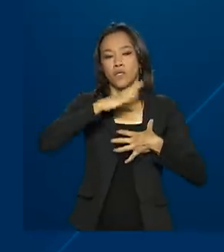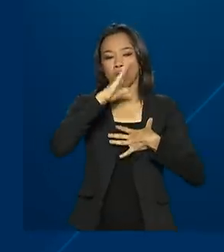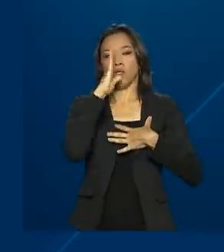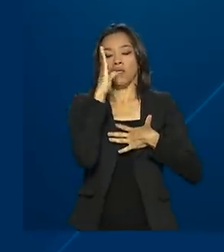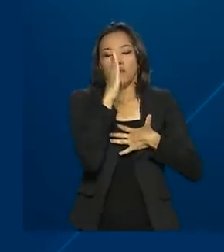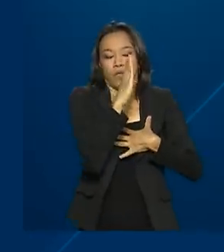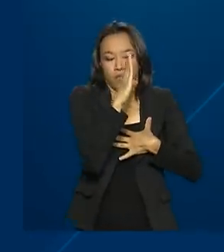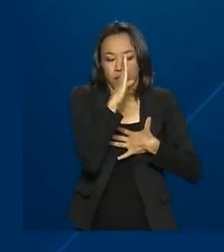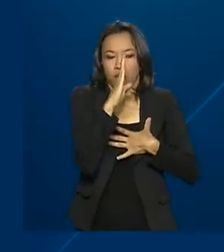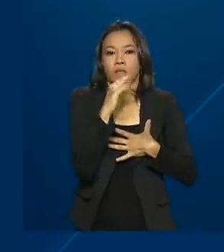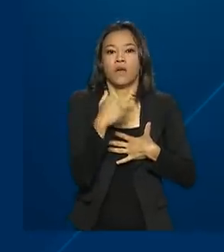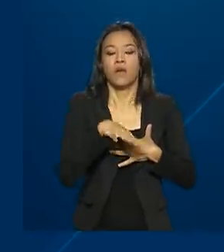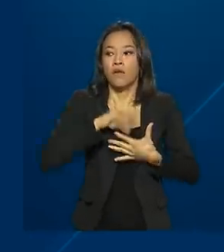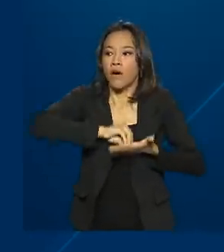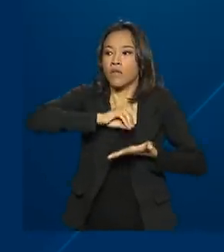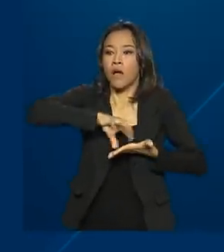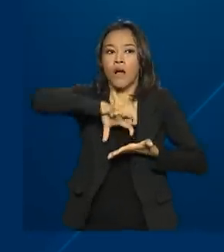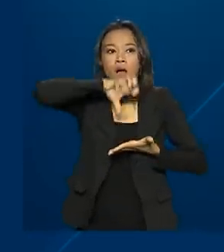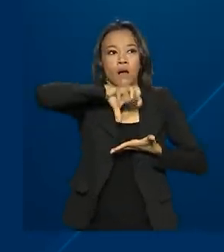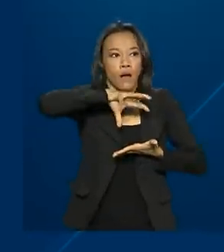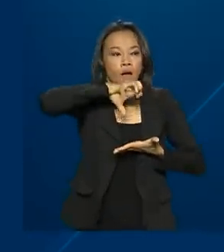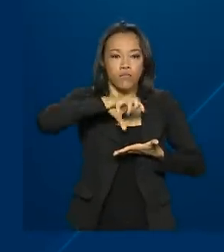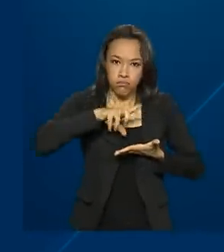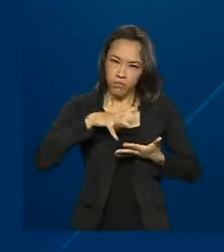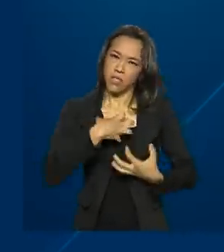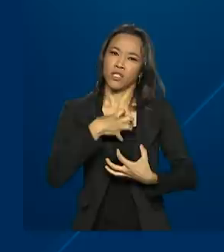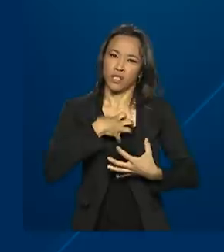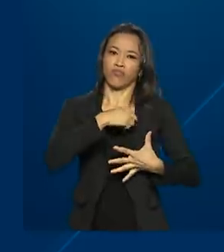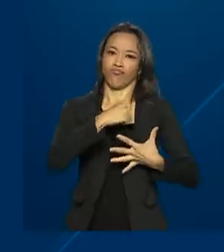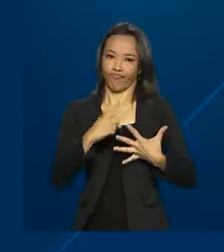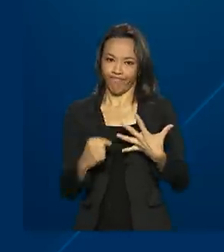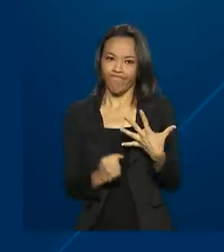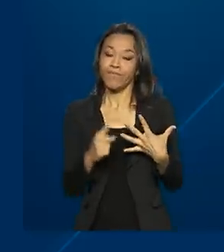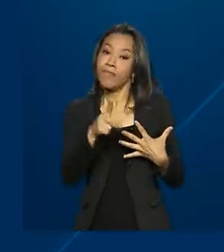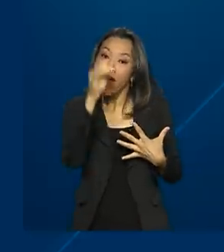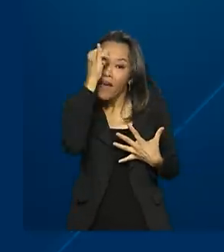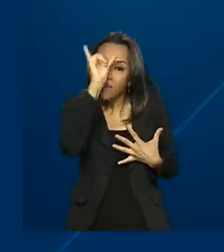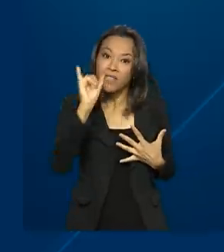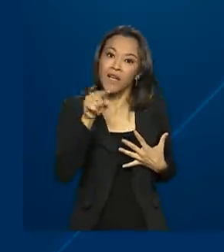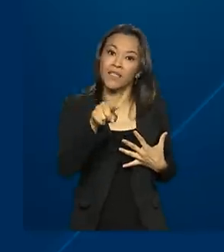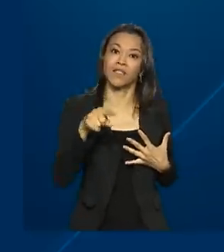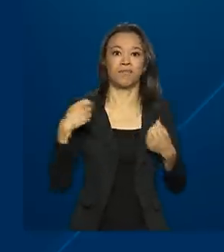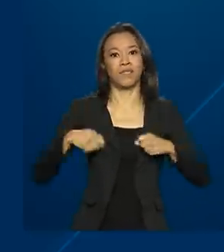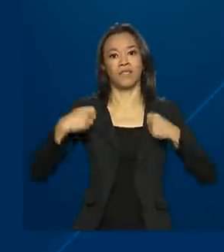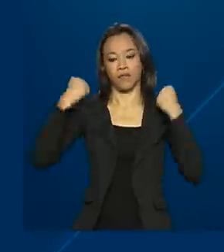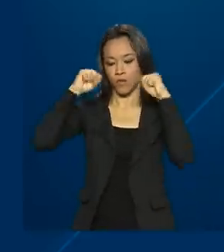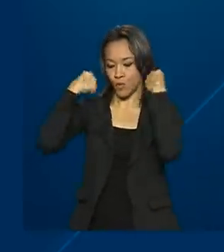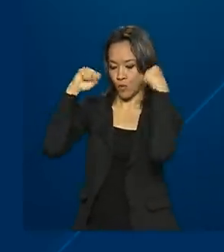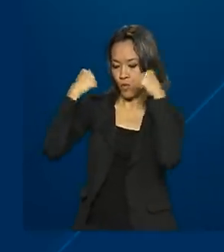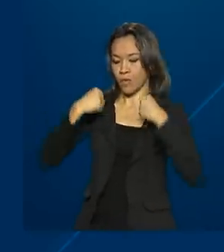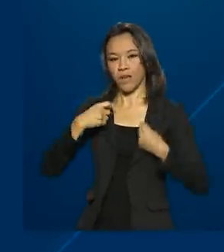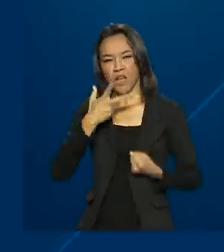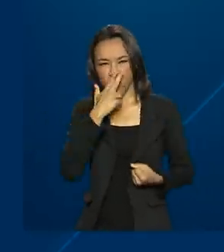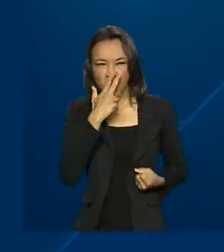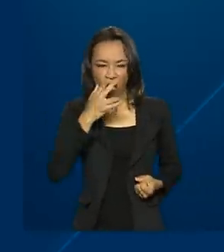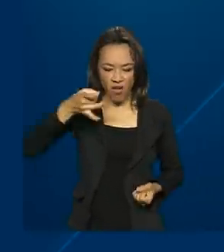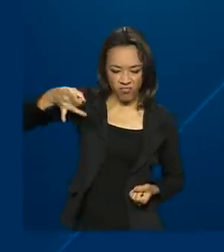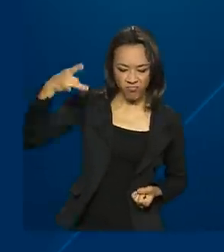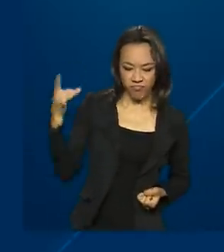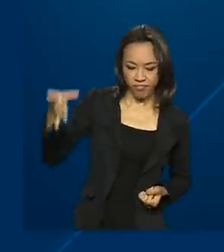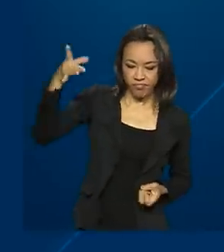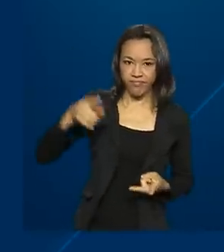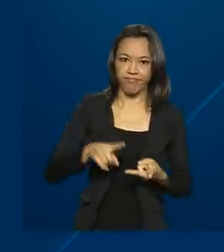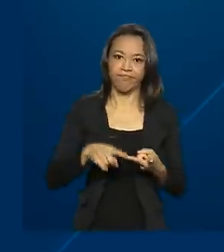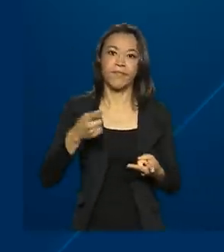palidez e falta de ar. Para se prevenir, é preciso evitar o sedentarismo, cigarro, obesidade,